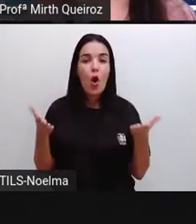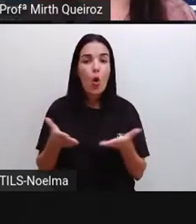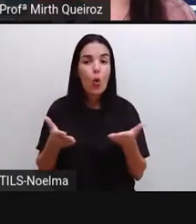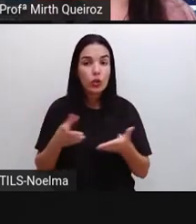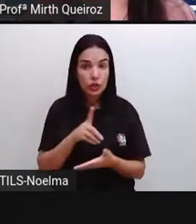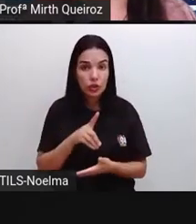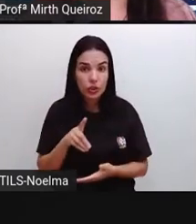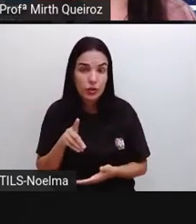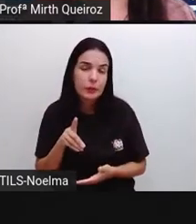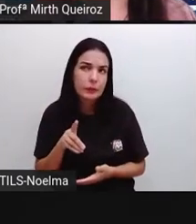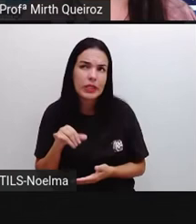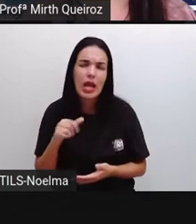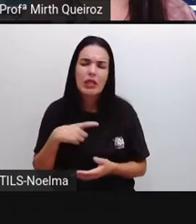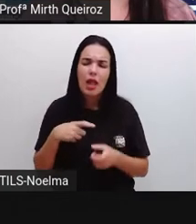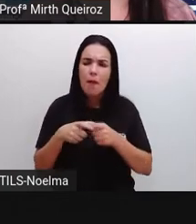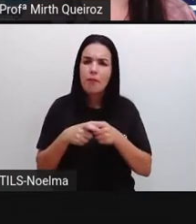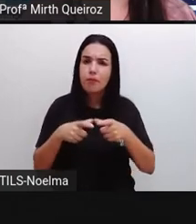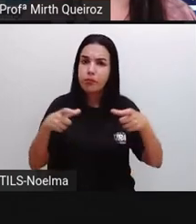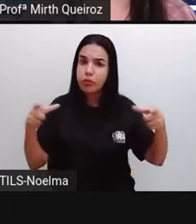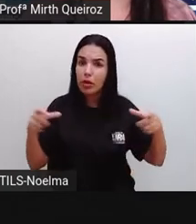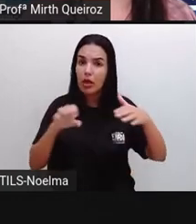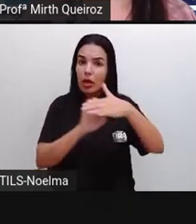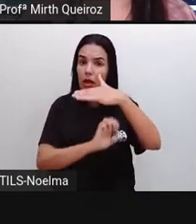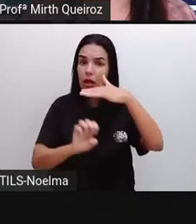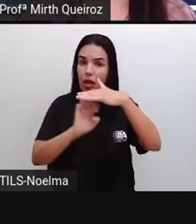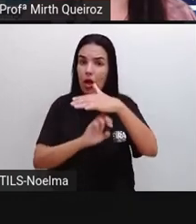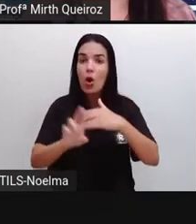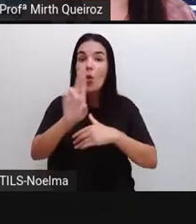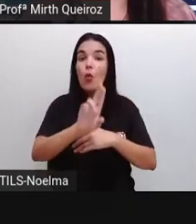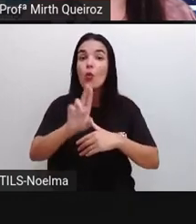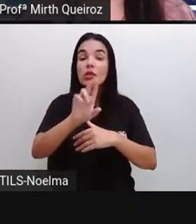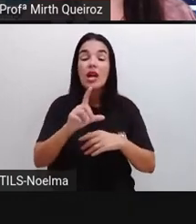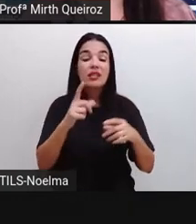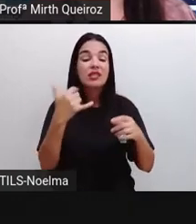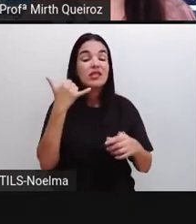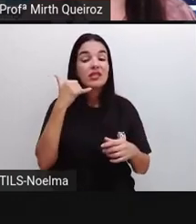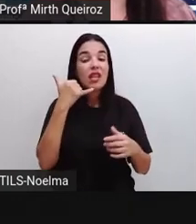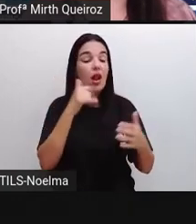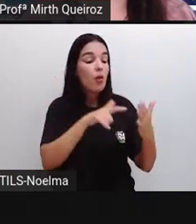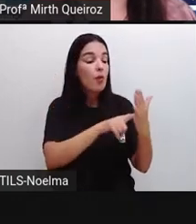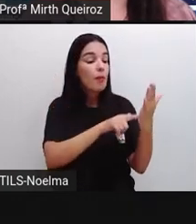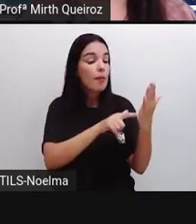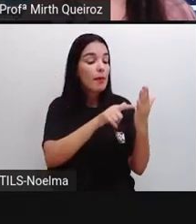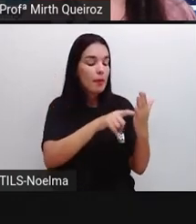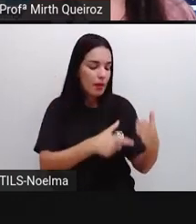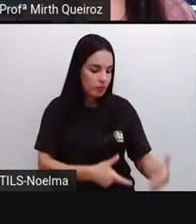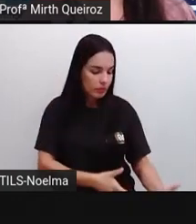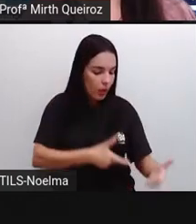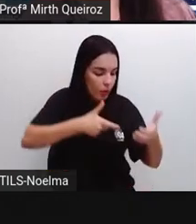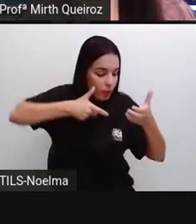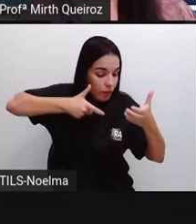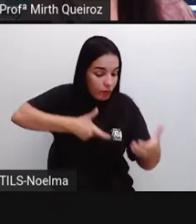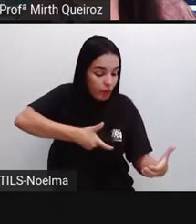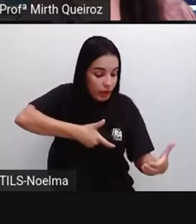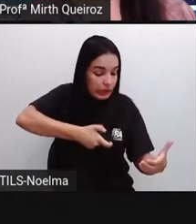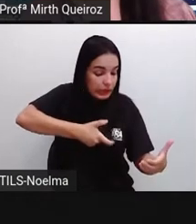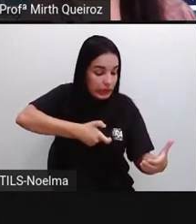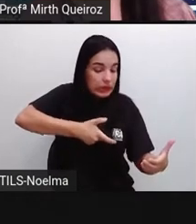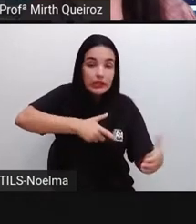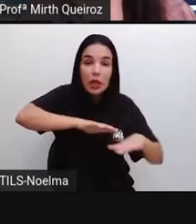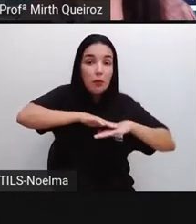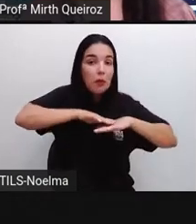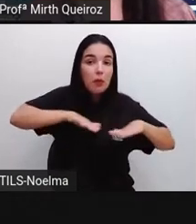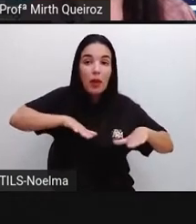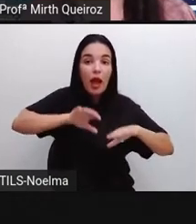em dia, grande parte das companhias, elas utilizam smartphones para guiar o processo de leitura. Os leituristas, que são